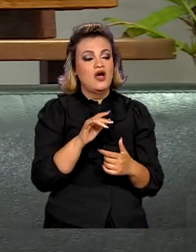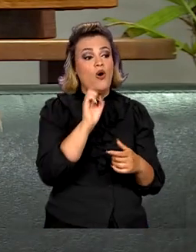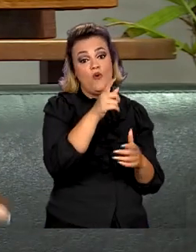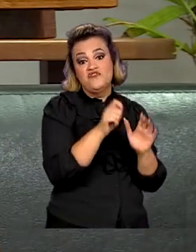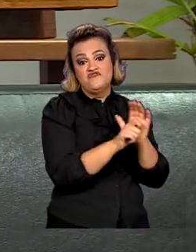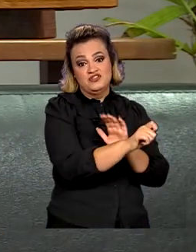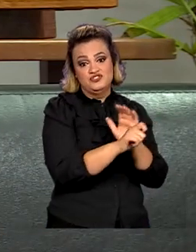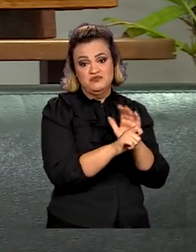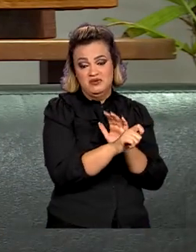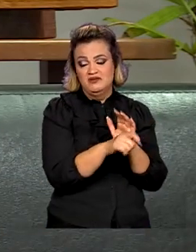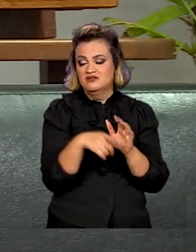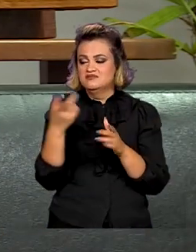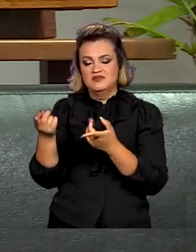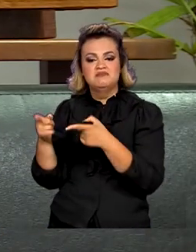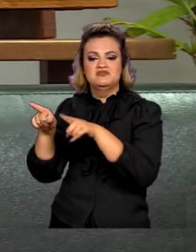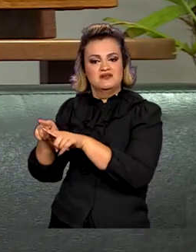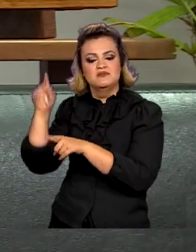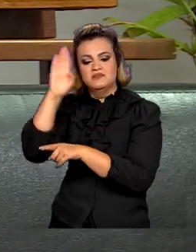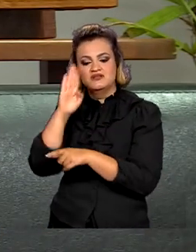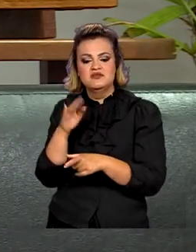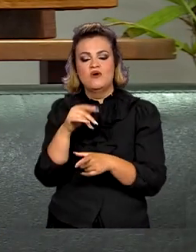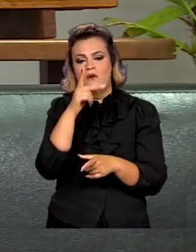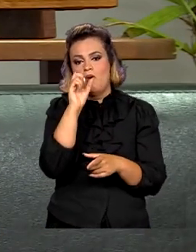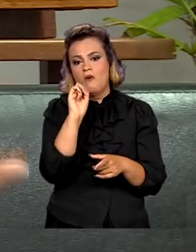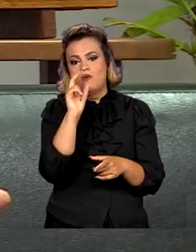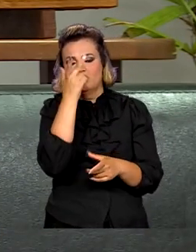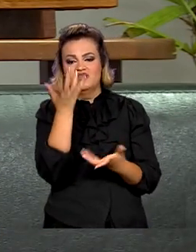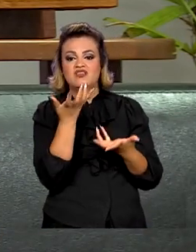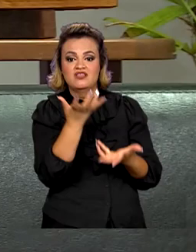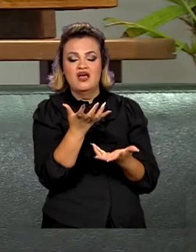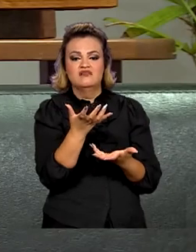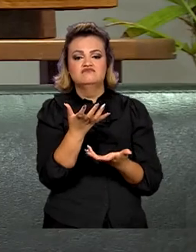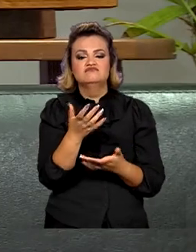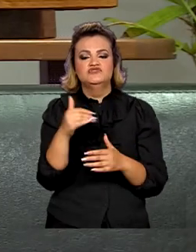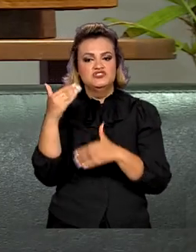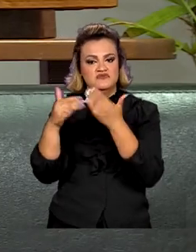investidores e daqueles que querem desenvolver aqui seus negócios.